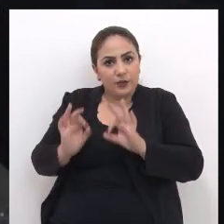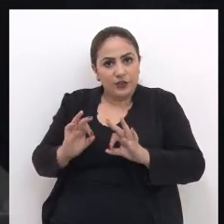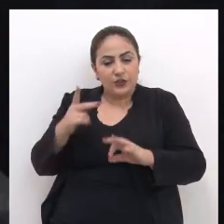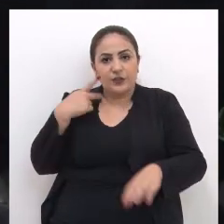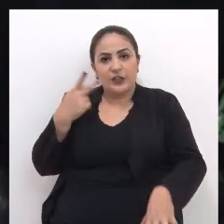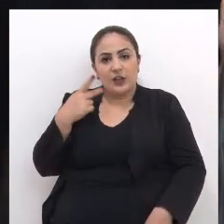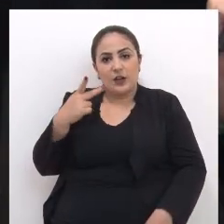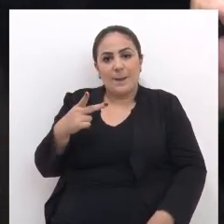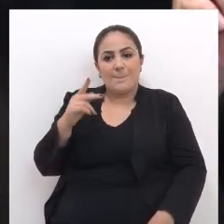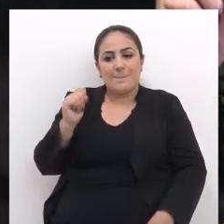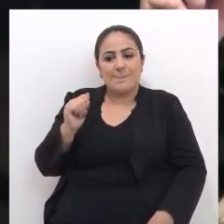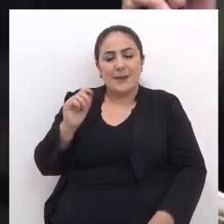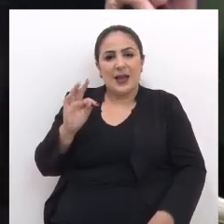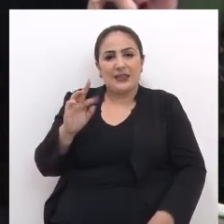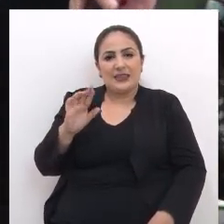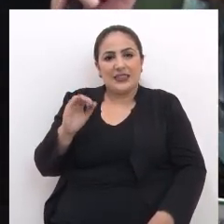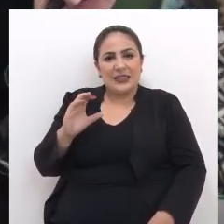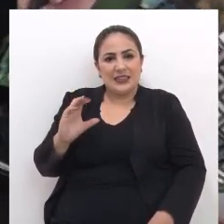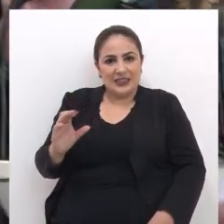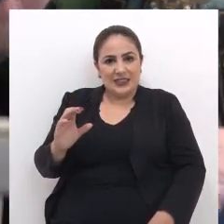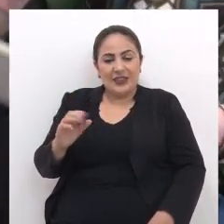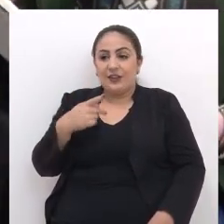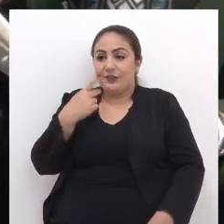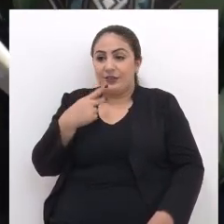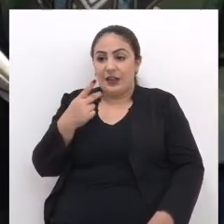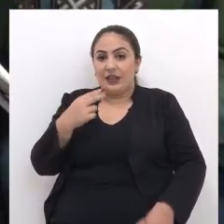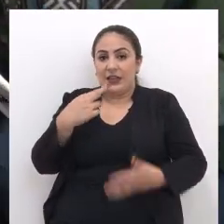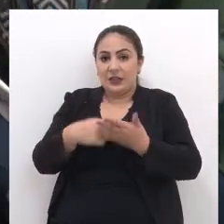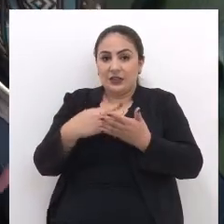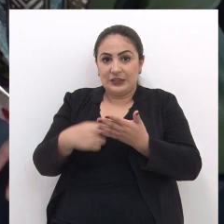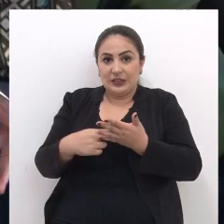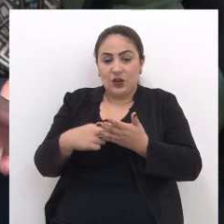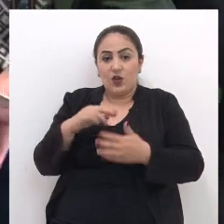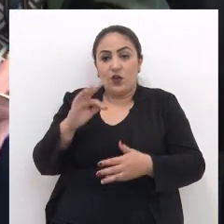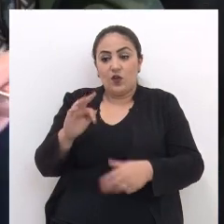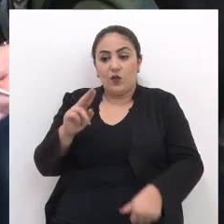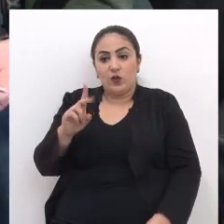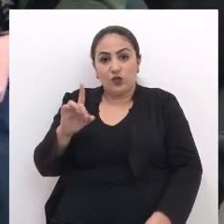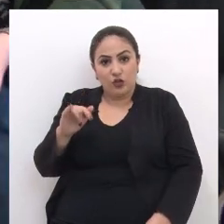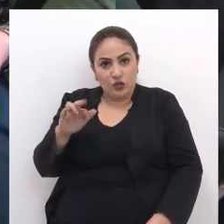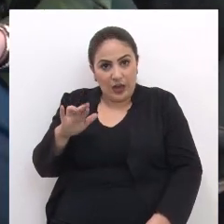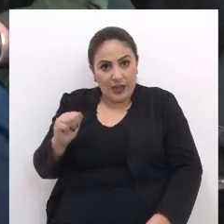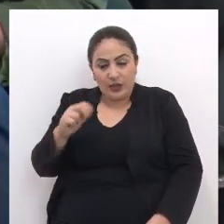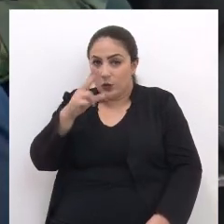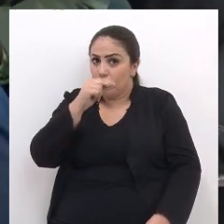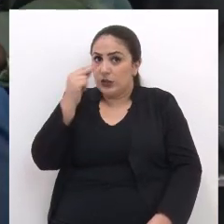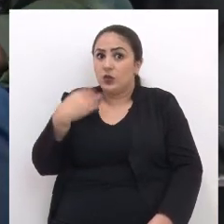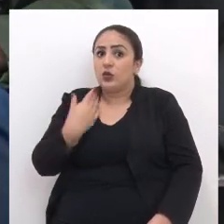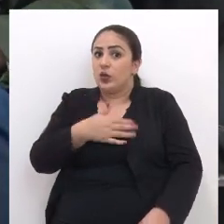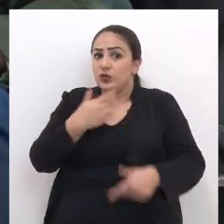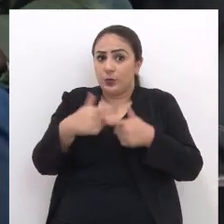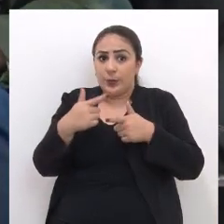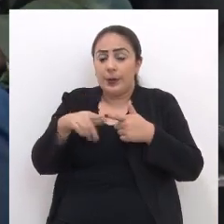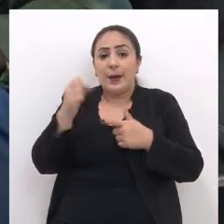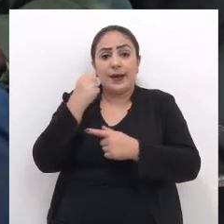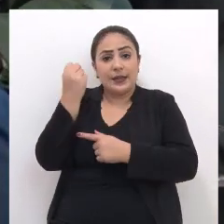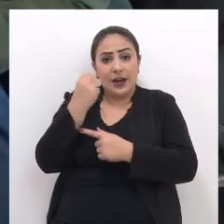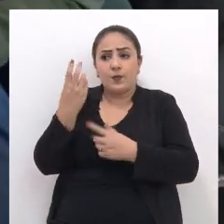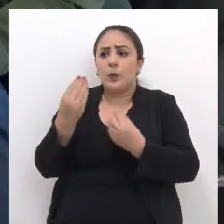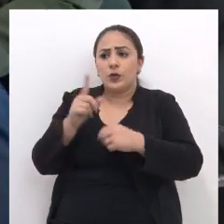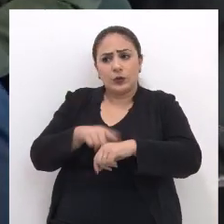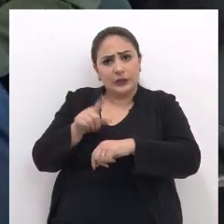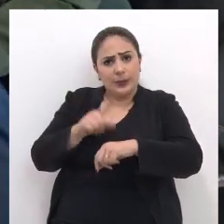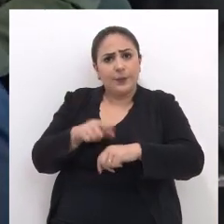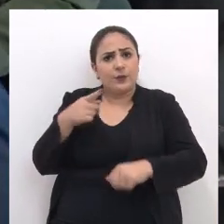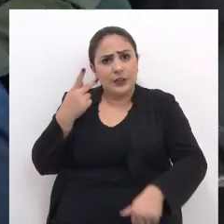projeto do vereador Patrick Cavalcante Que trata da regularização Fundiária do município A gente tem um problema muito grave Em relação a isso Há